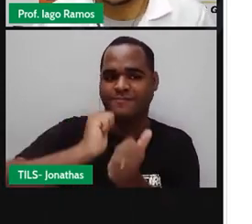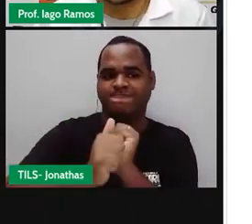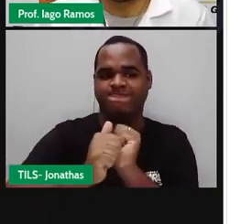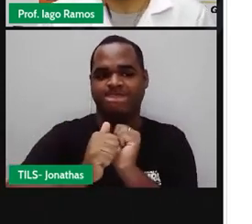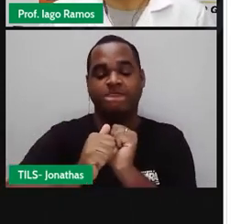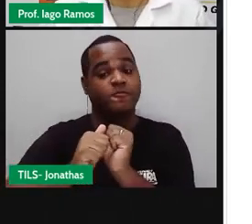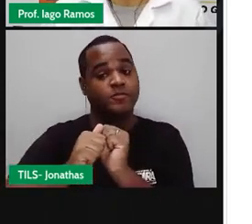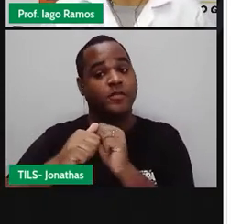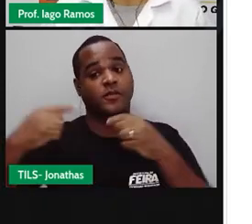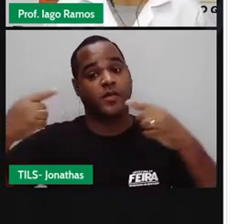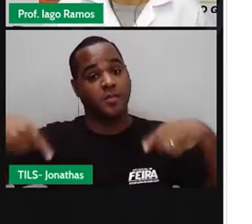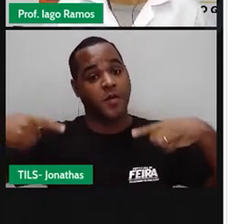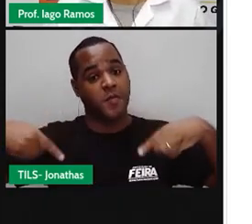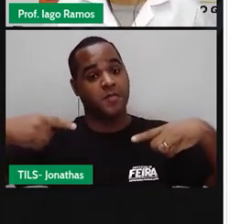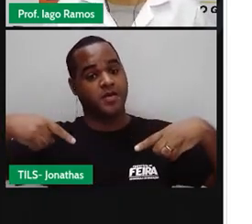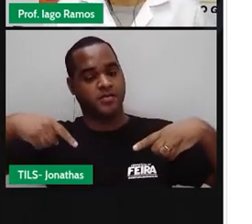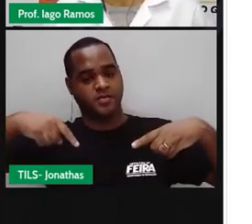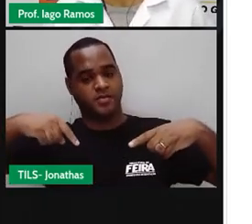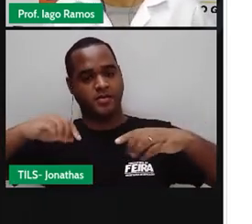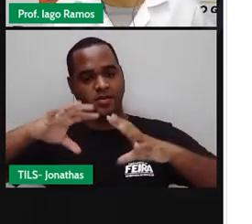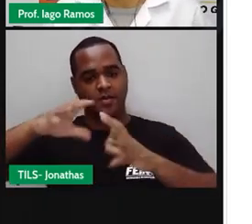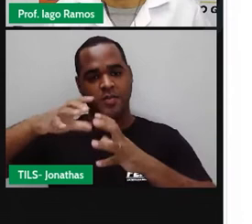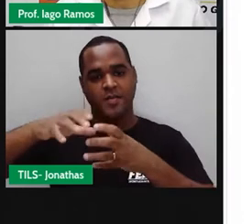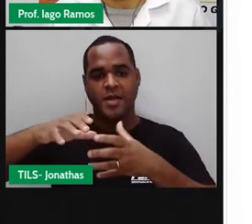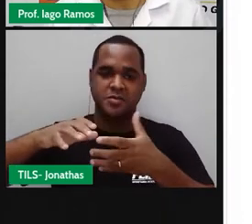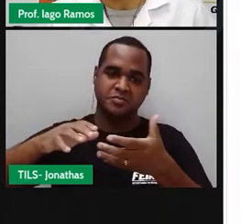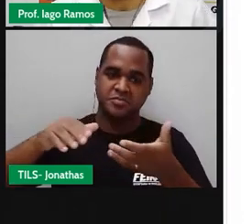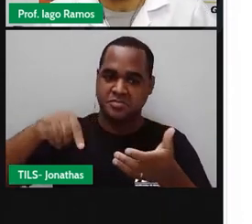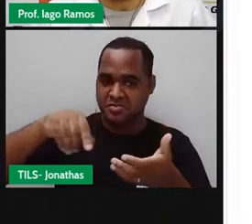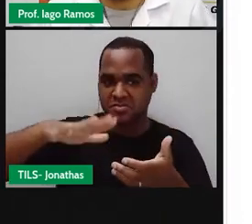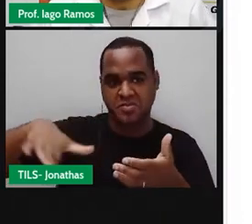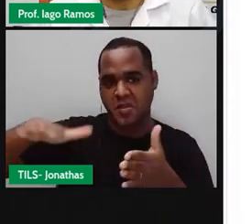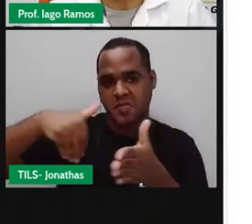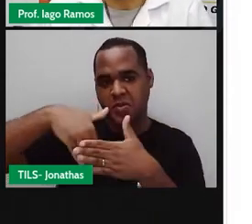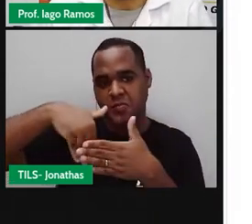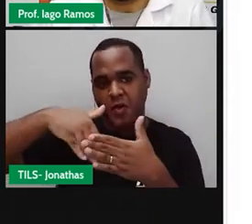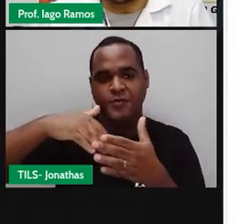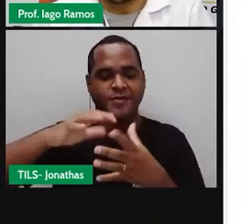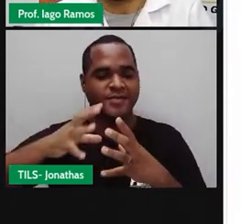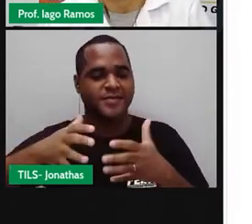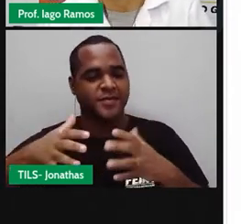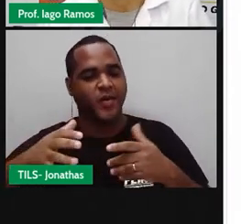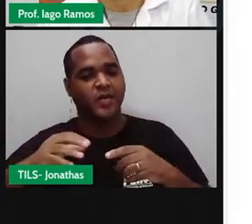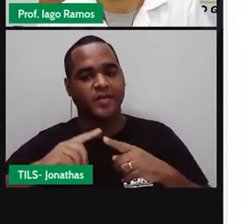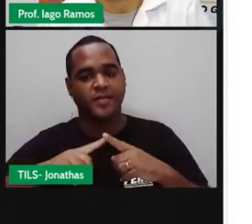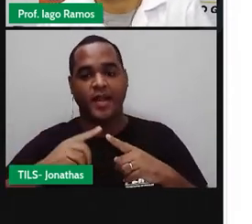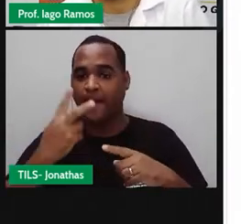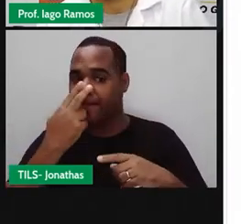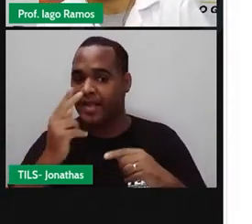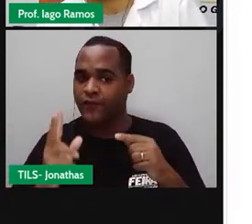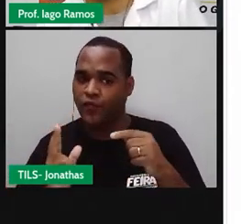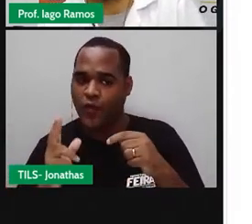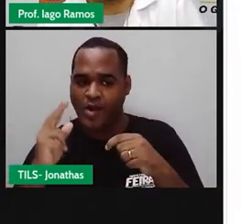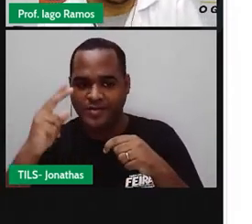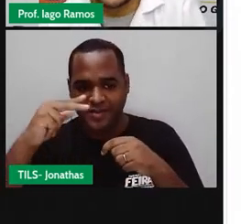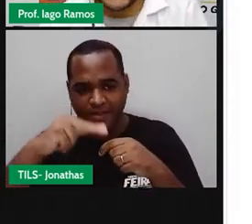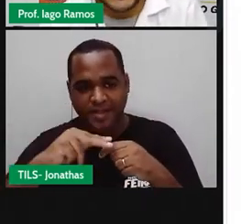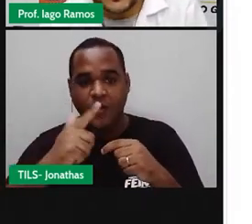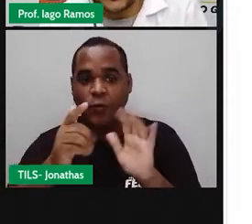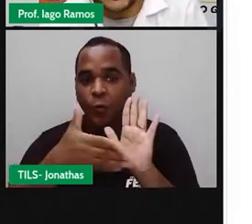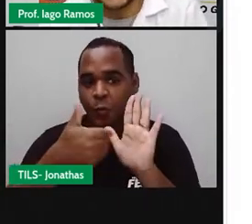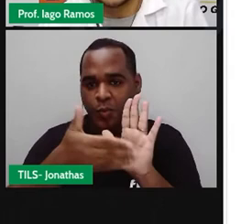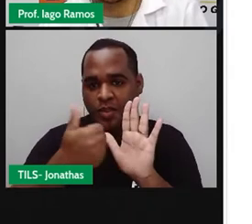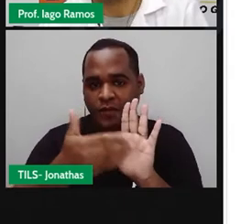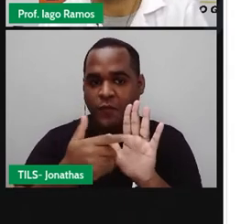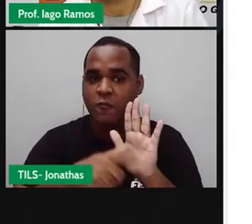De um time em um campeonato de futebol, por exemplo, tá? É também um recorte de um livro didático. O mesmo livro